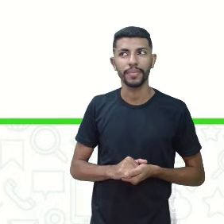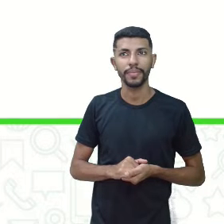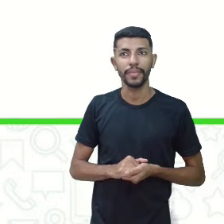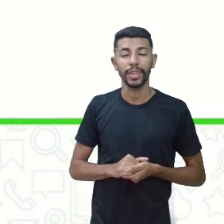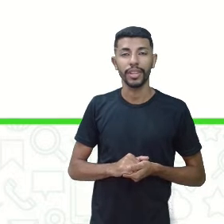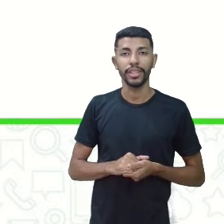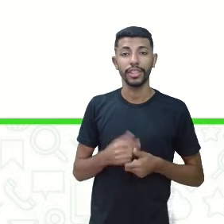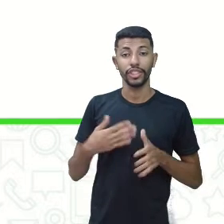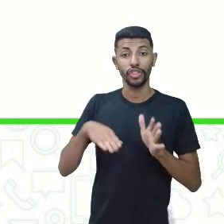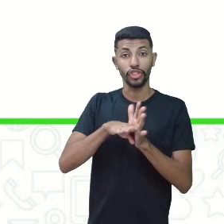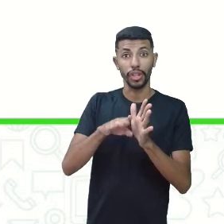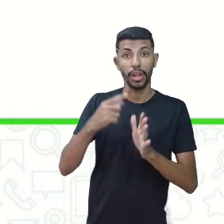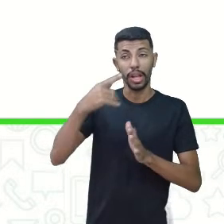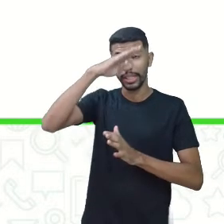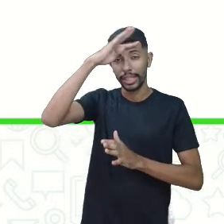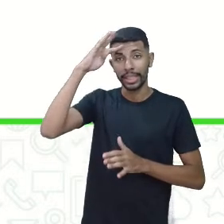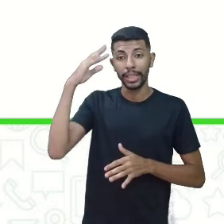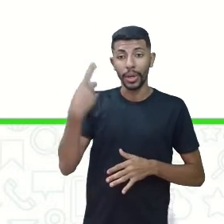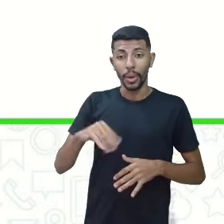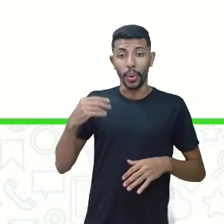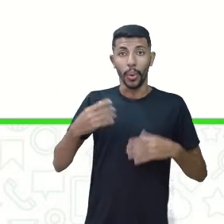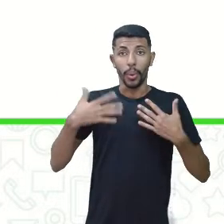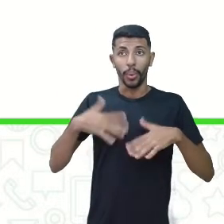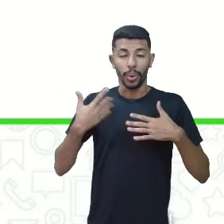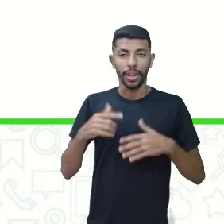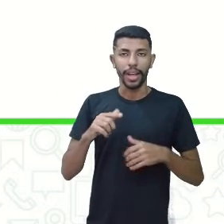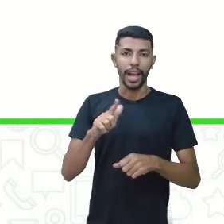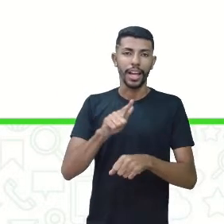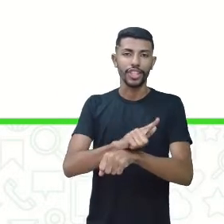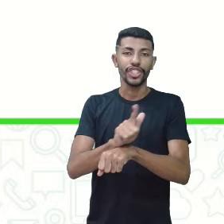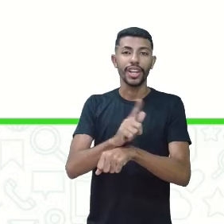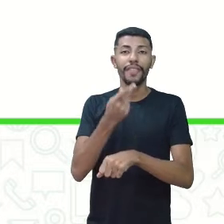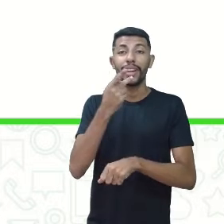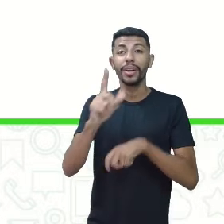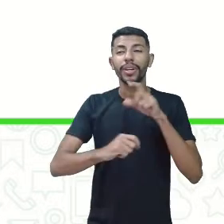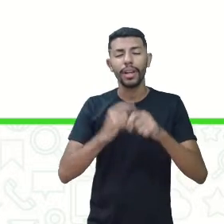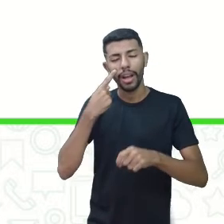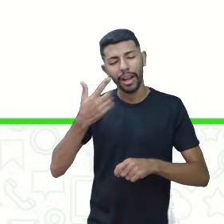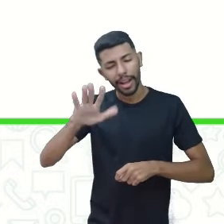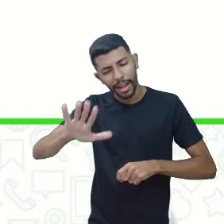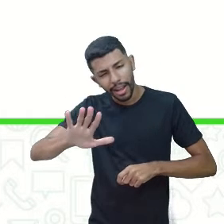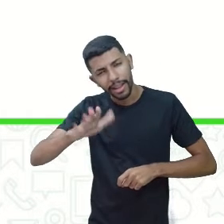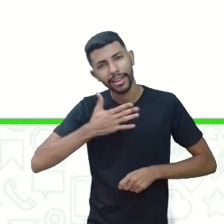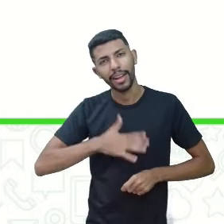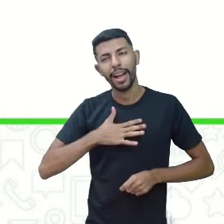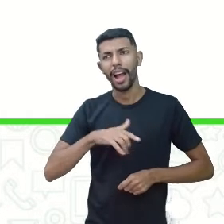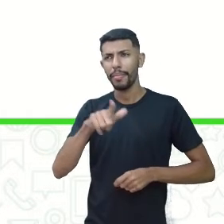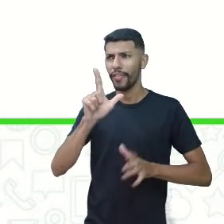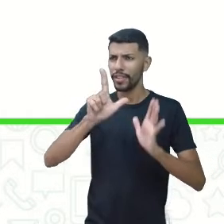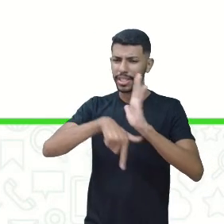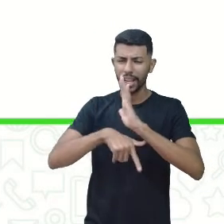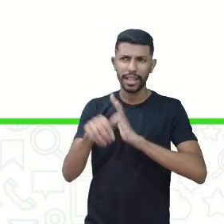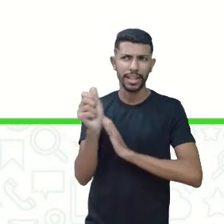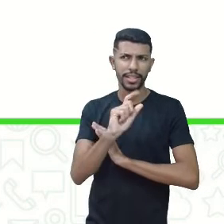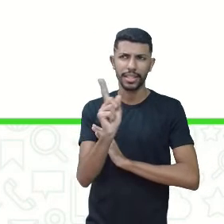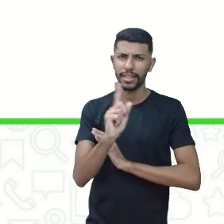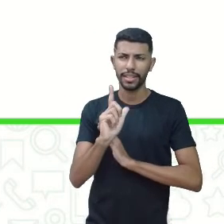suado, a testa molhada e o gerente falou para ele assim, calma, rapaz, relaxe. Você não está atrasado ainda.